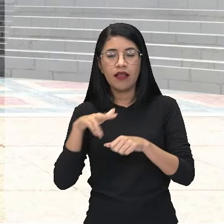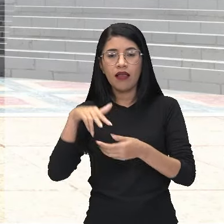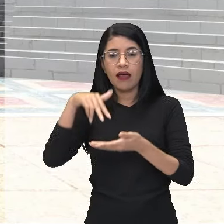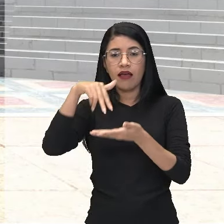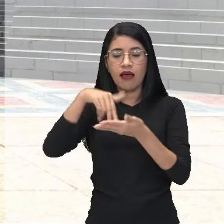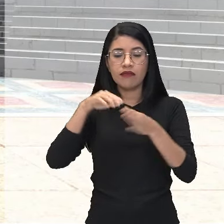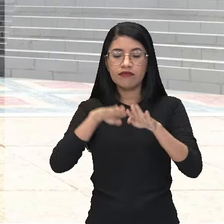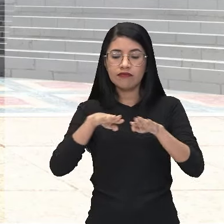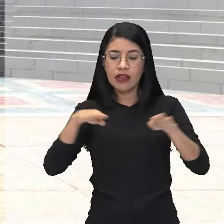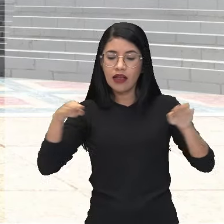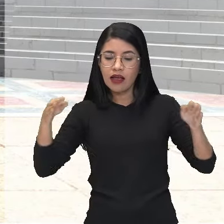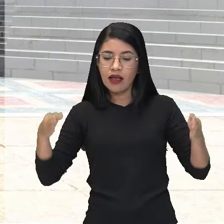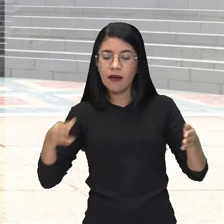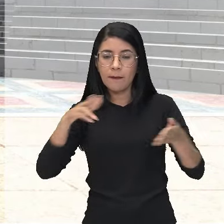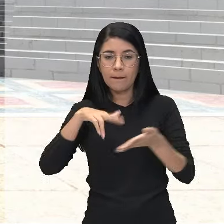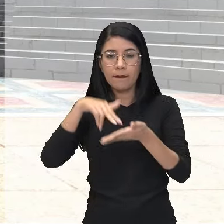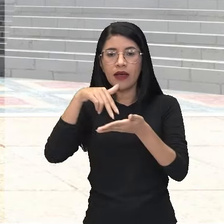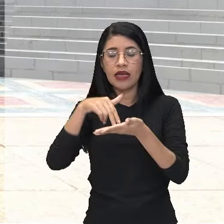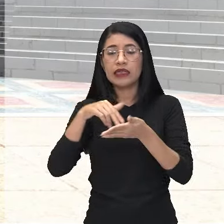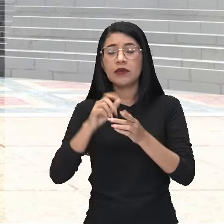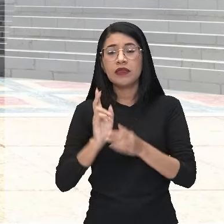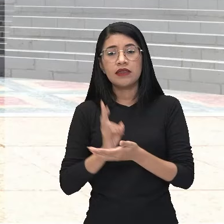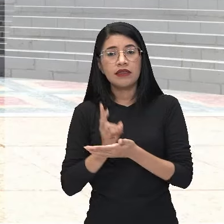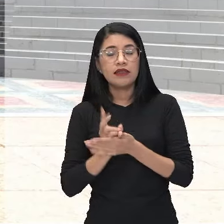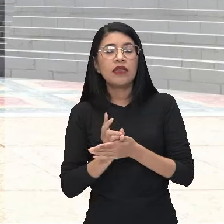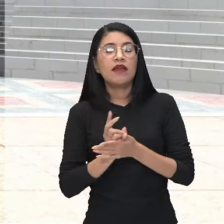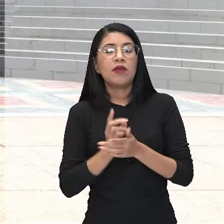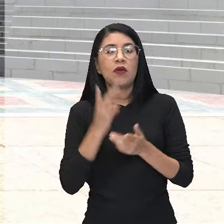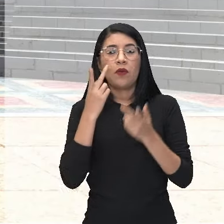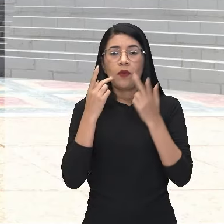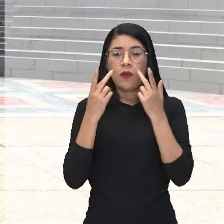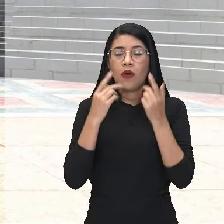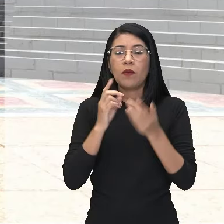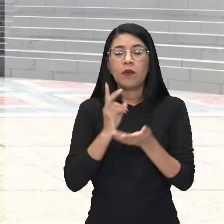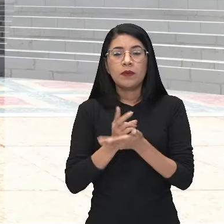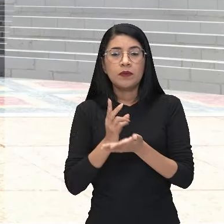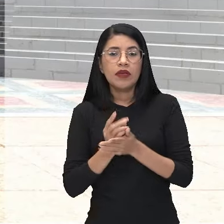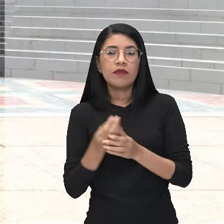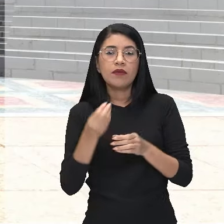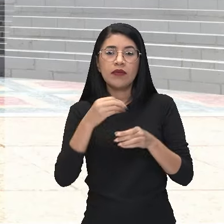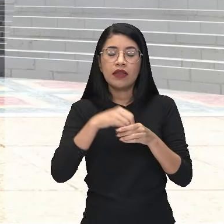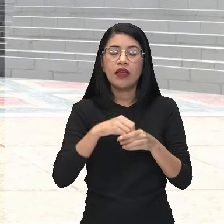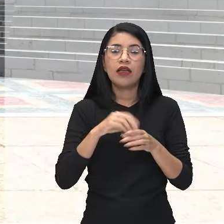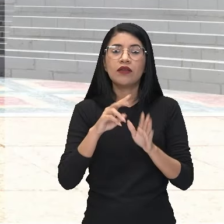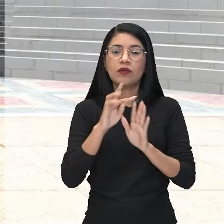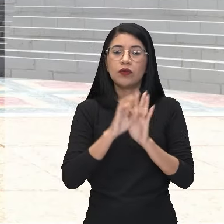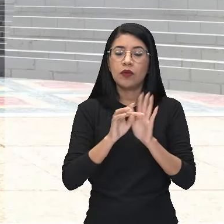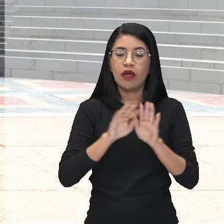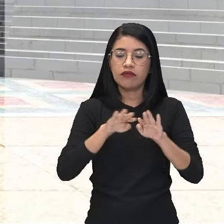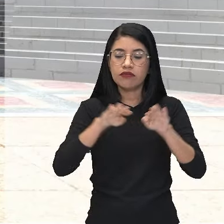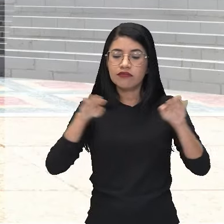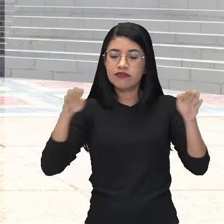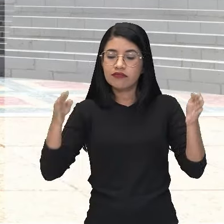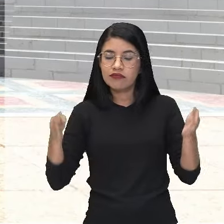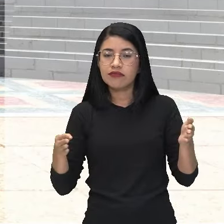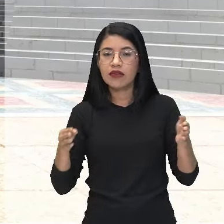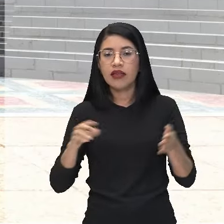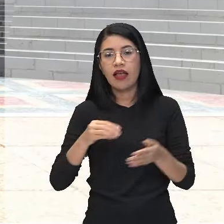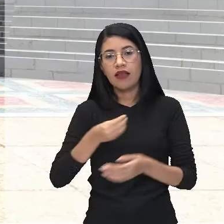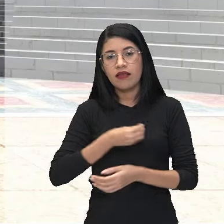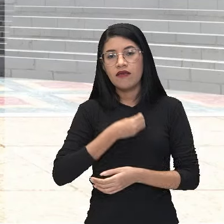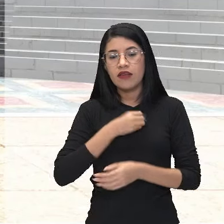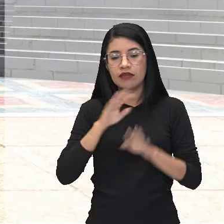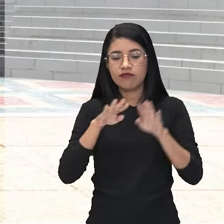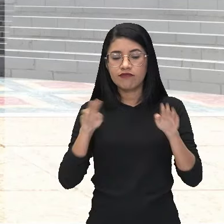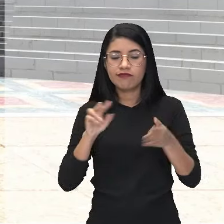Então, não esqueçam que o gênero dramático sempre vai ser, sempre vai estar presente em algum palco aí das nossas vidas,